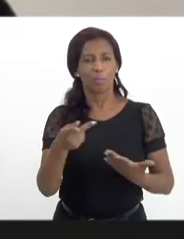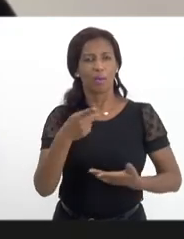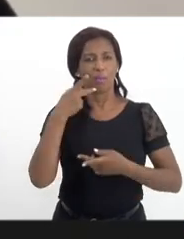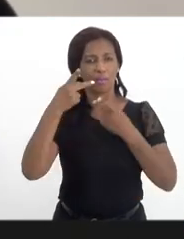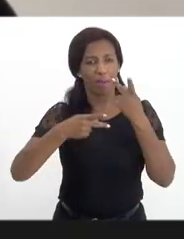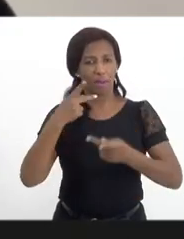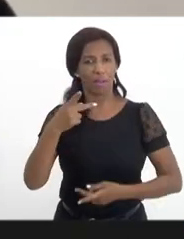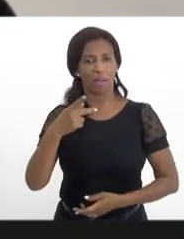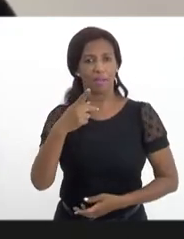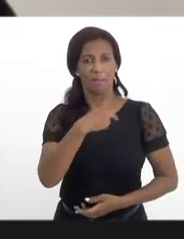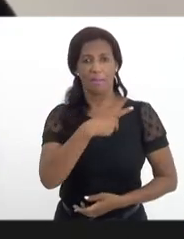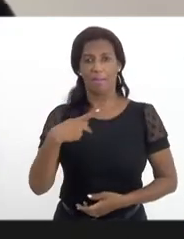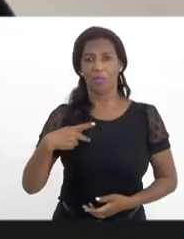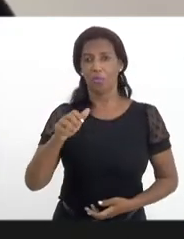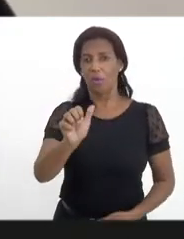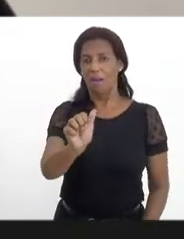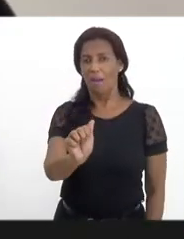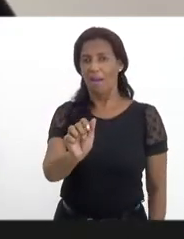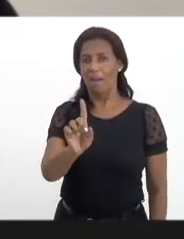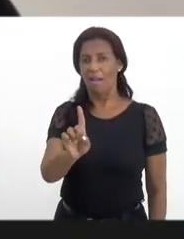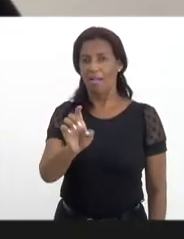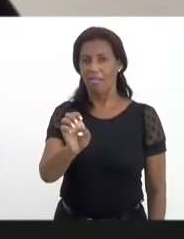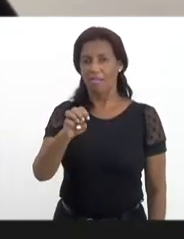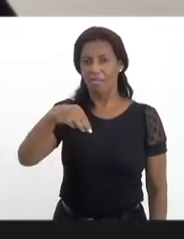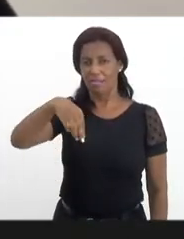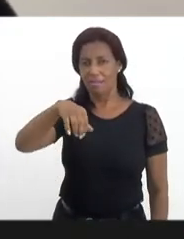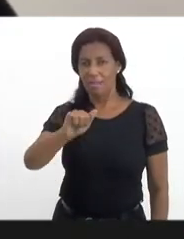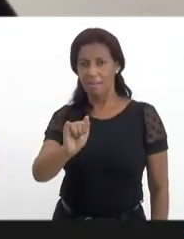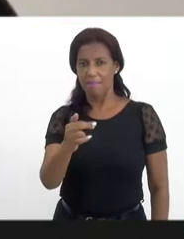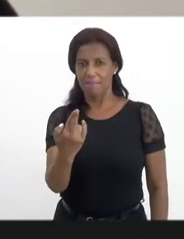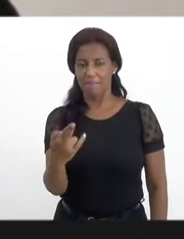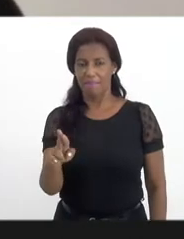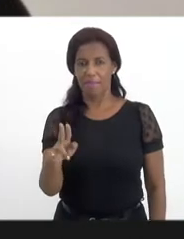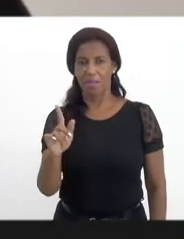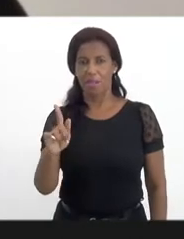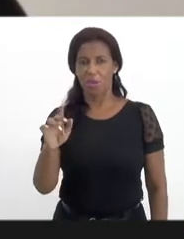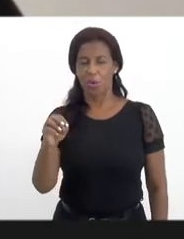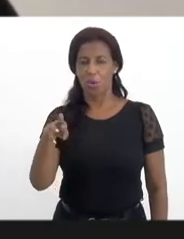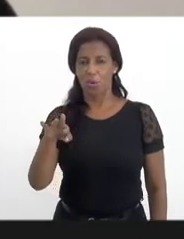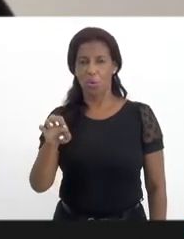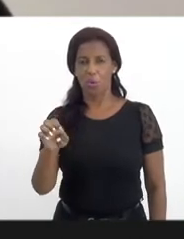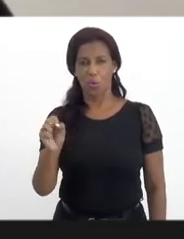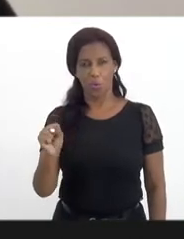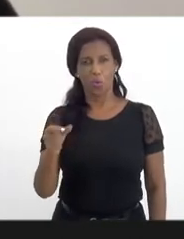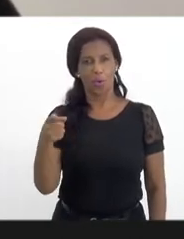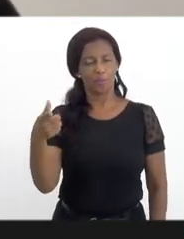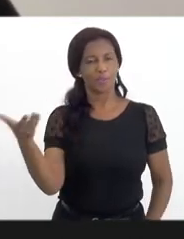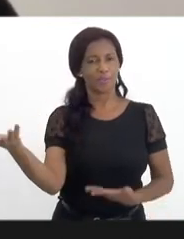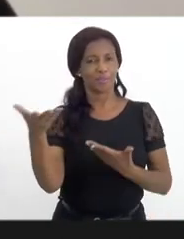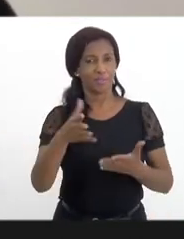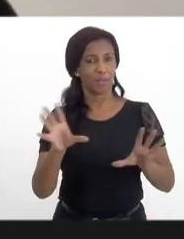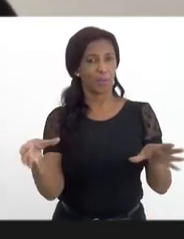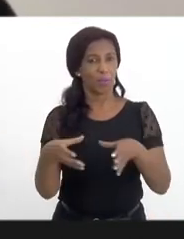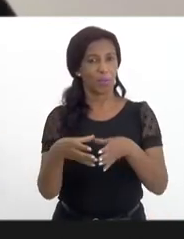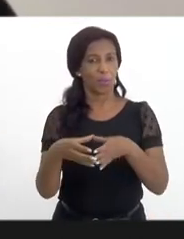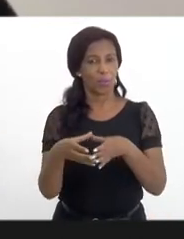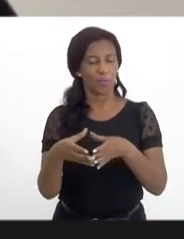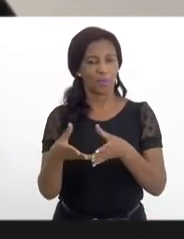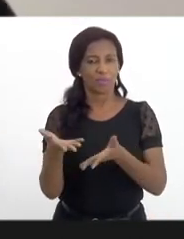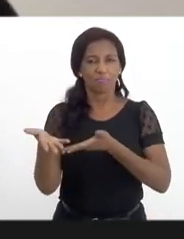pastor Ademir Gomes Paiva, ele que é o presidente da Federação Nacional das Comunidades